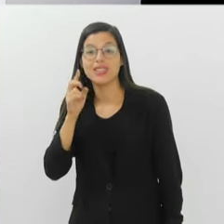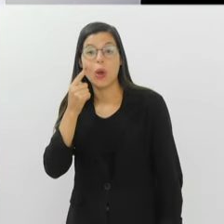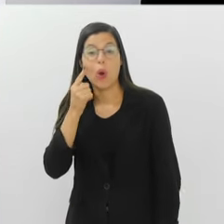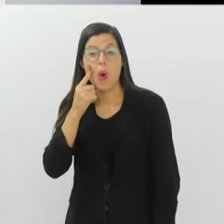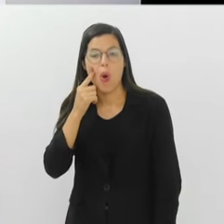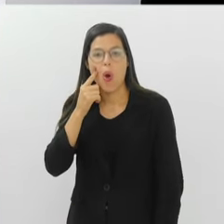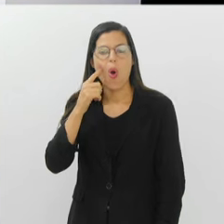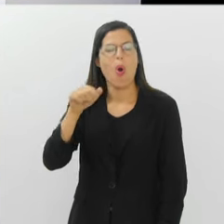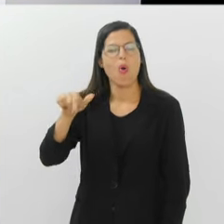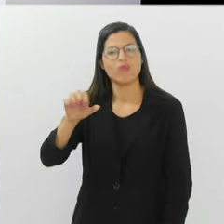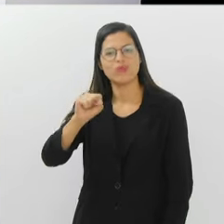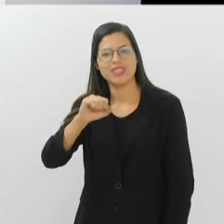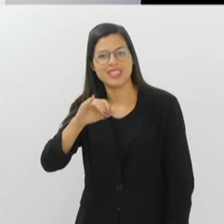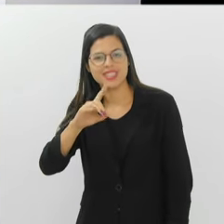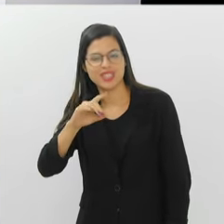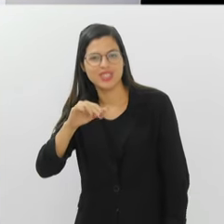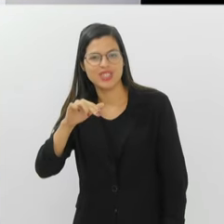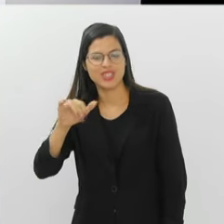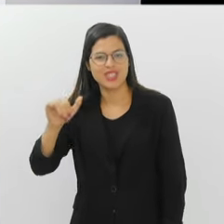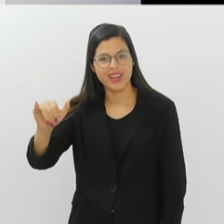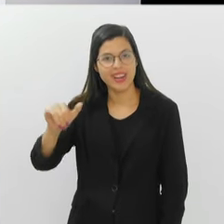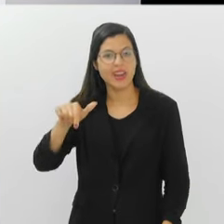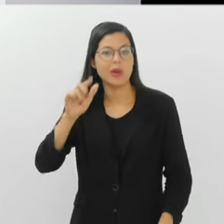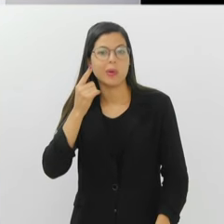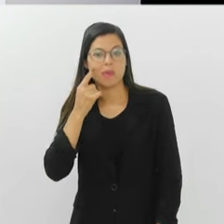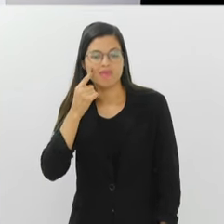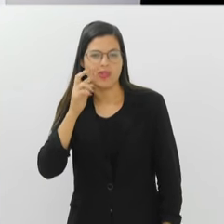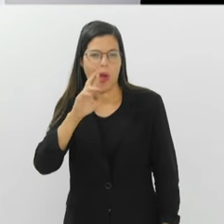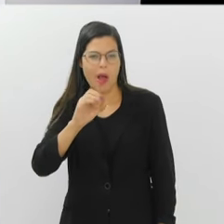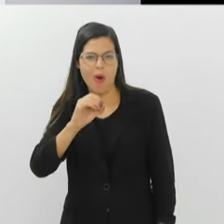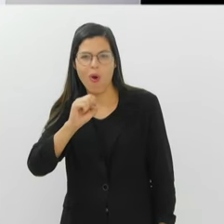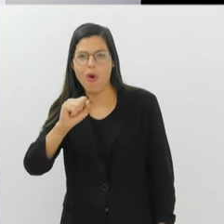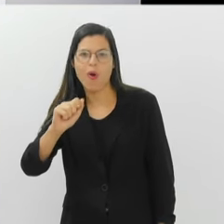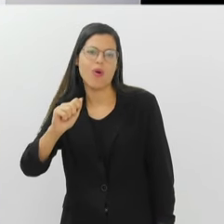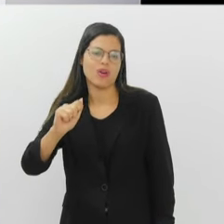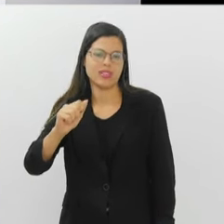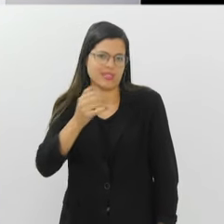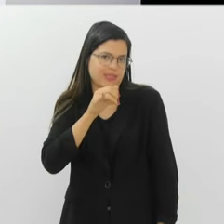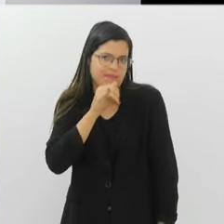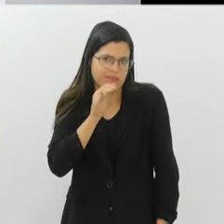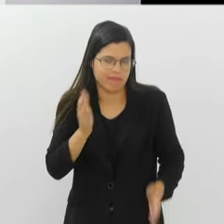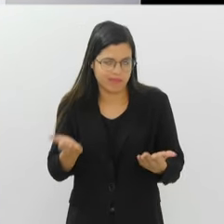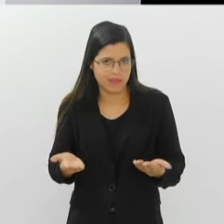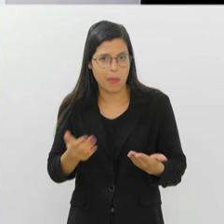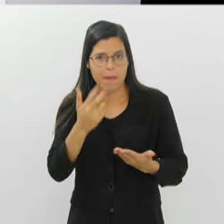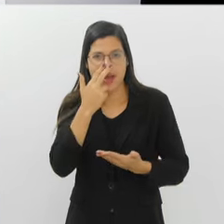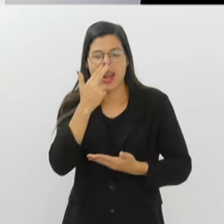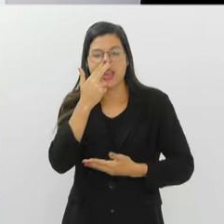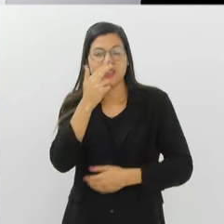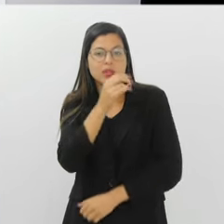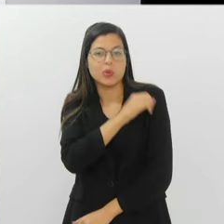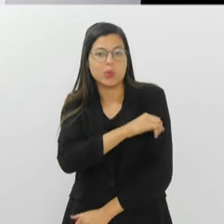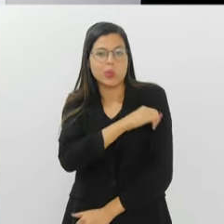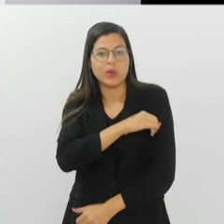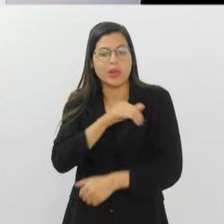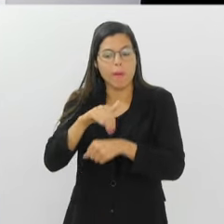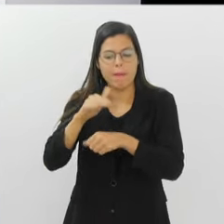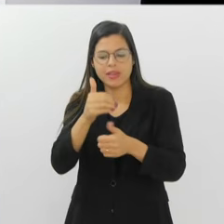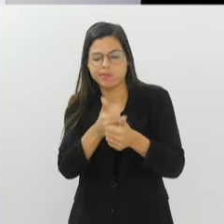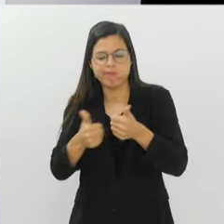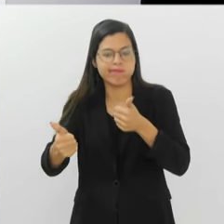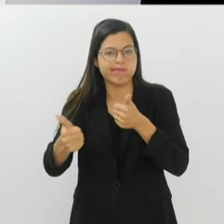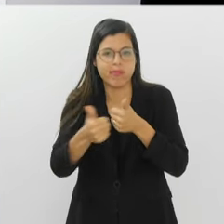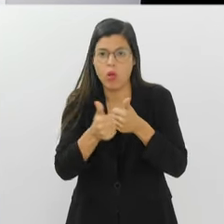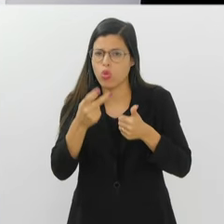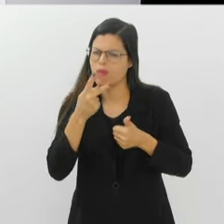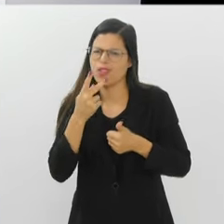olha o Renato Laje, olha a querida Rosa Magalhães. Entendeu? Eu acho que o Rio dá mais protagonismo, né?